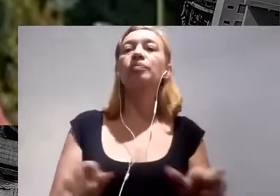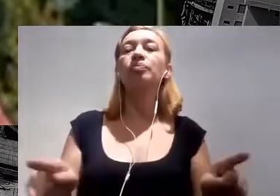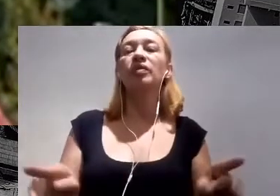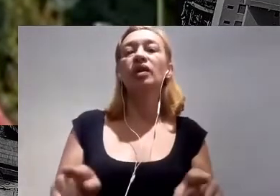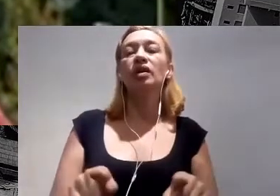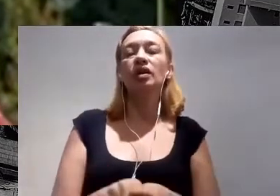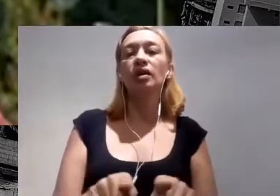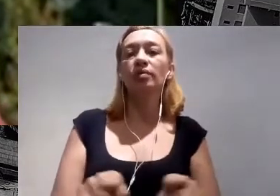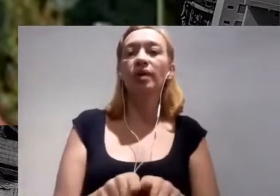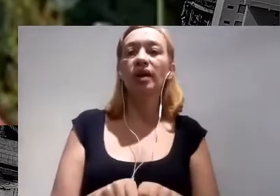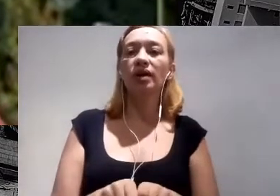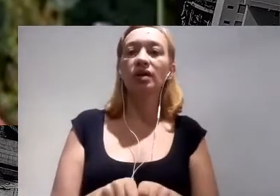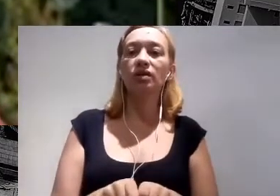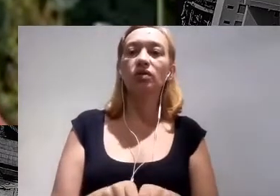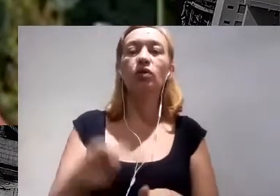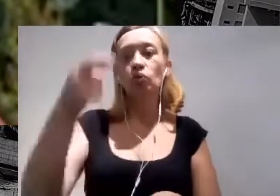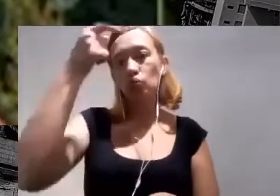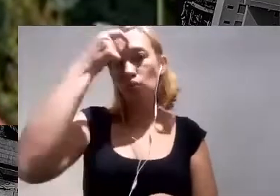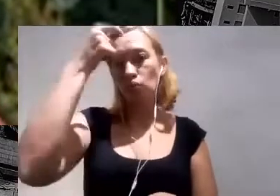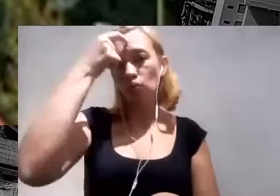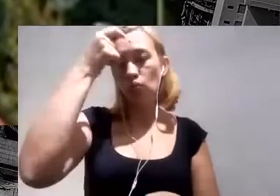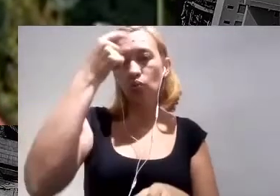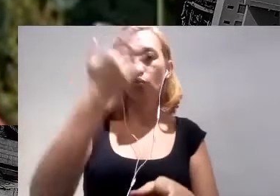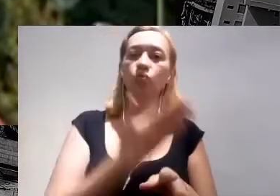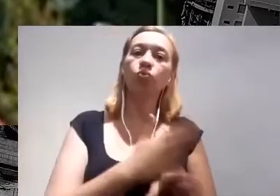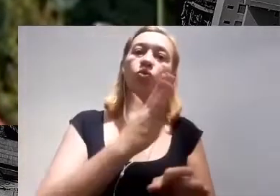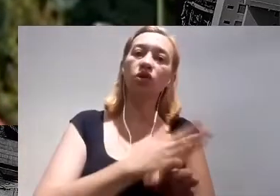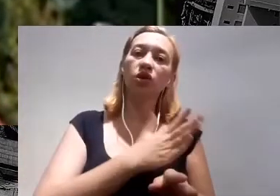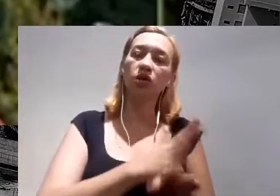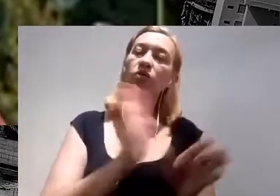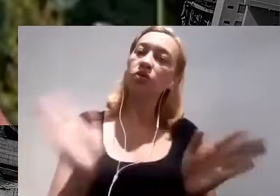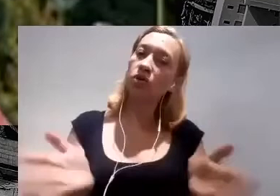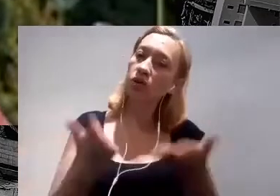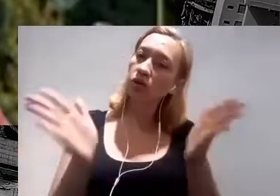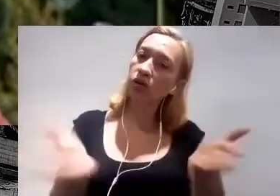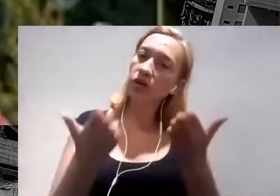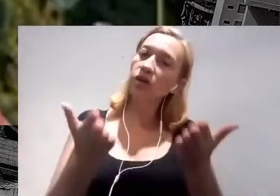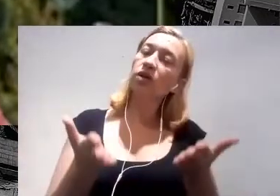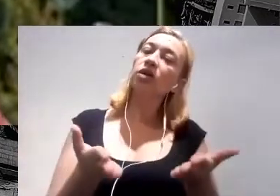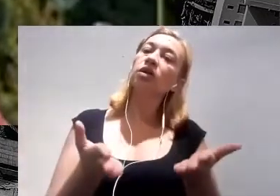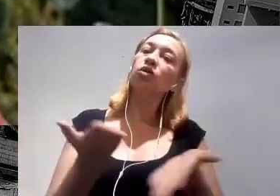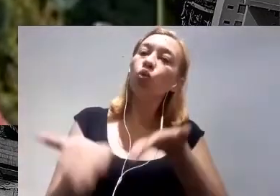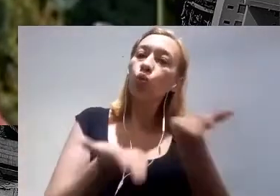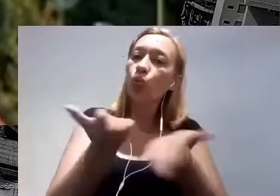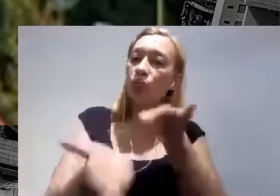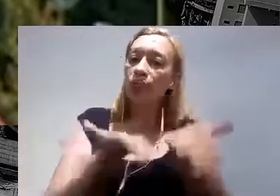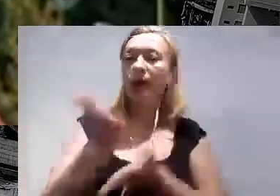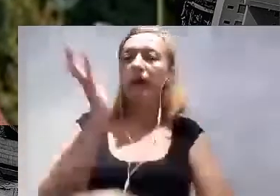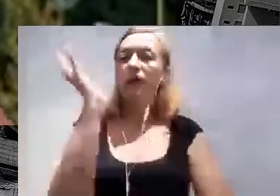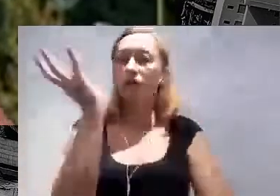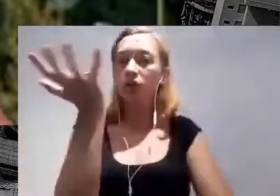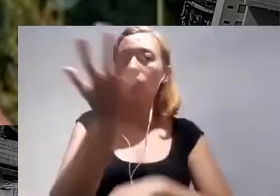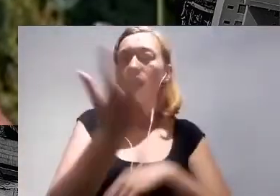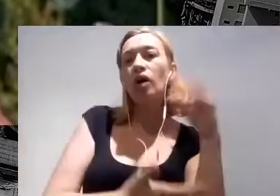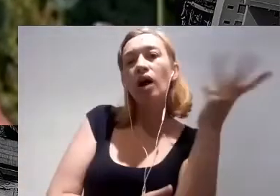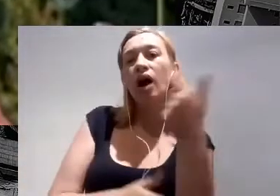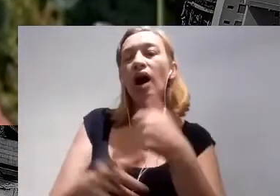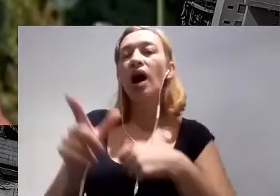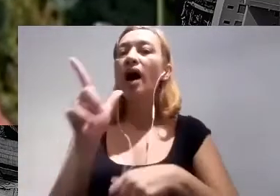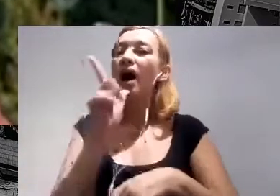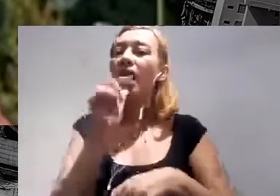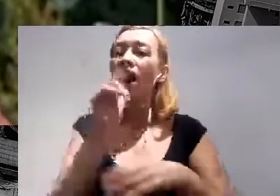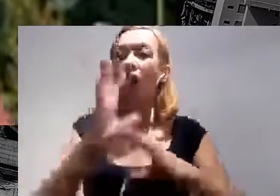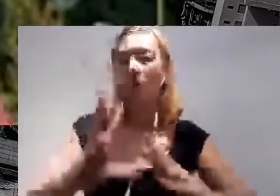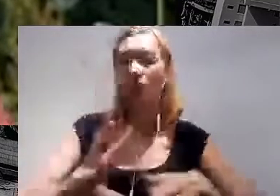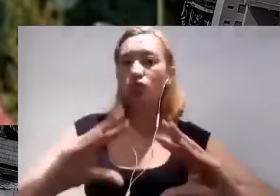também de conscientização, de treinamento. Além dessas iniciativas de preservar o meio ambiente, a água, o solo, também é